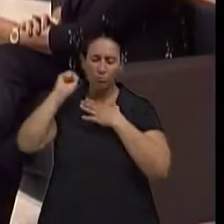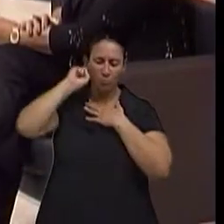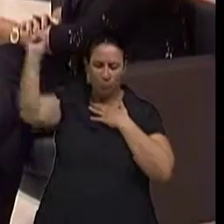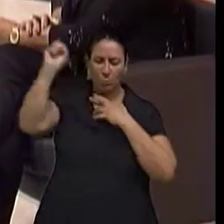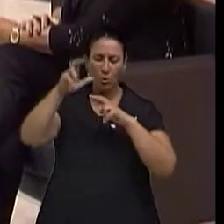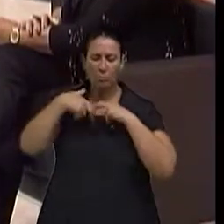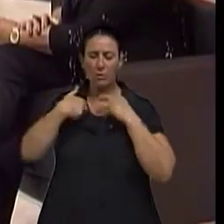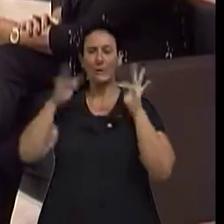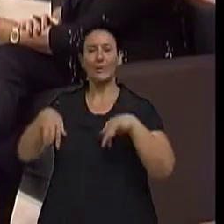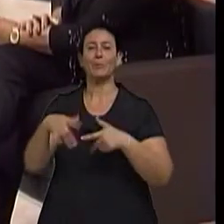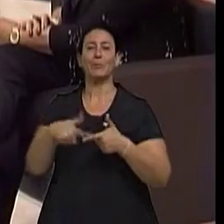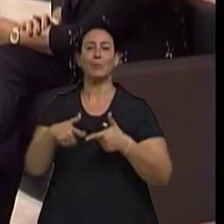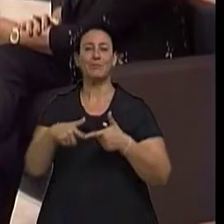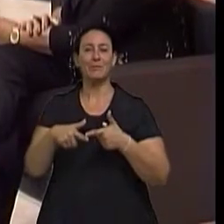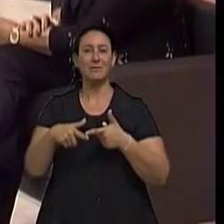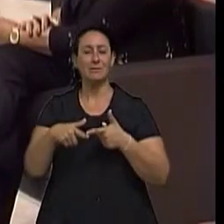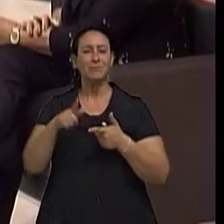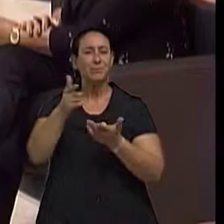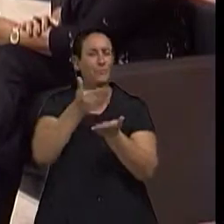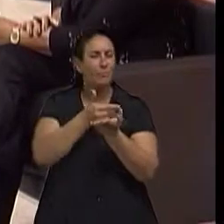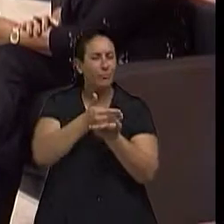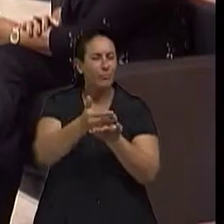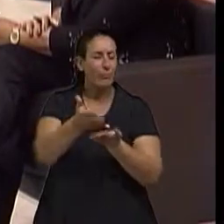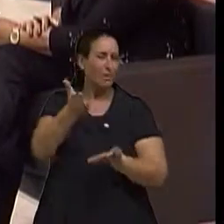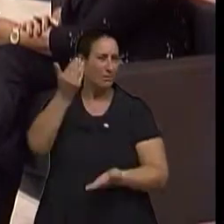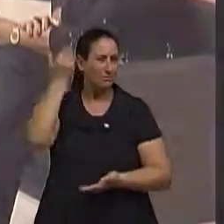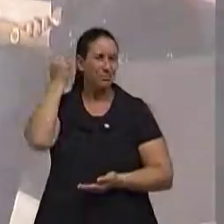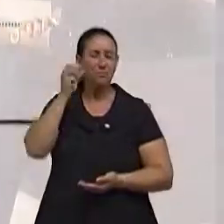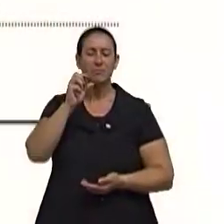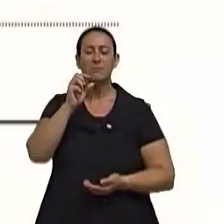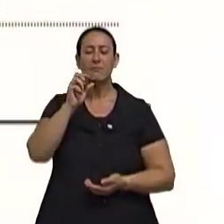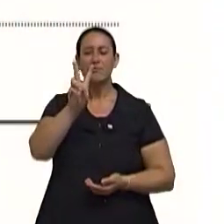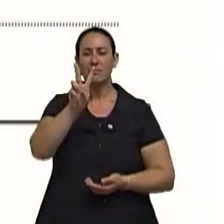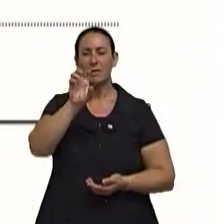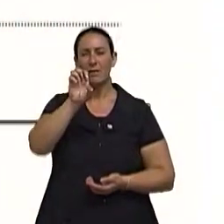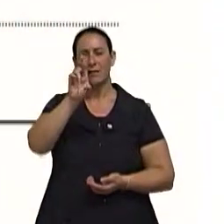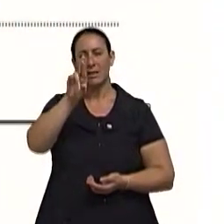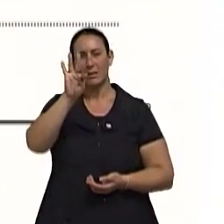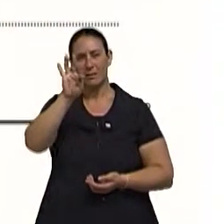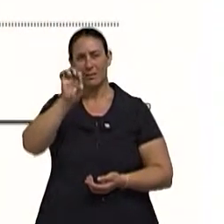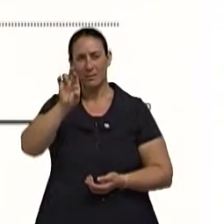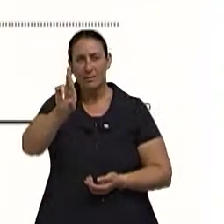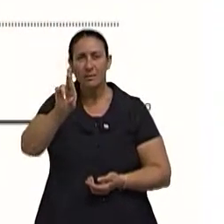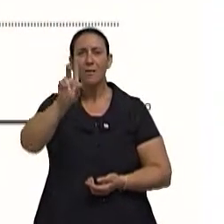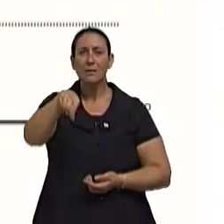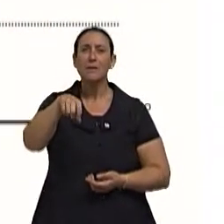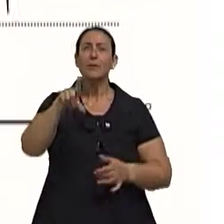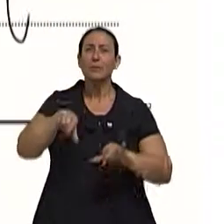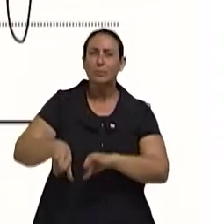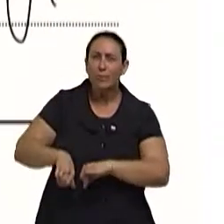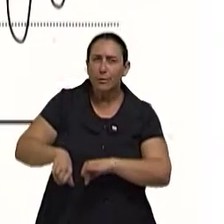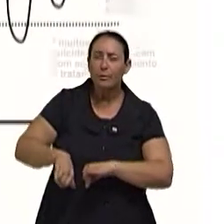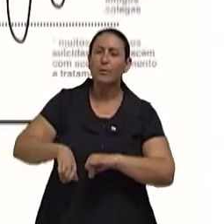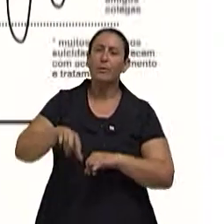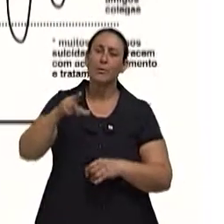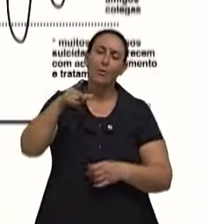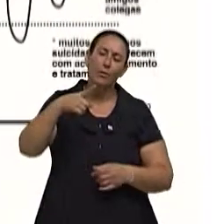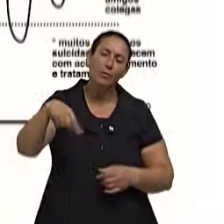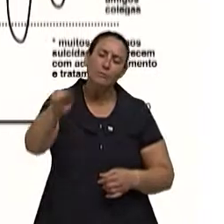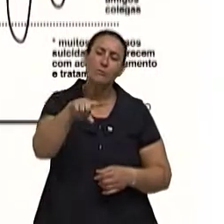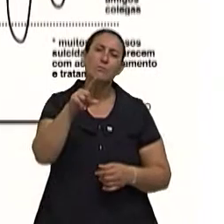ser estudado na época do Werder, quando ele lançou, do Goethe, na verdade, quando ele escreveu o sofrimento do jovem Werder,